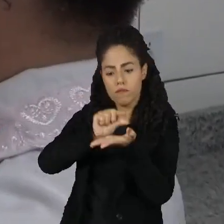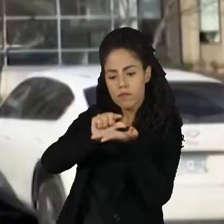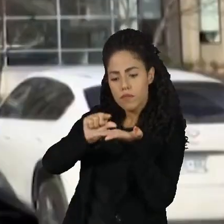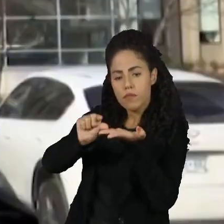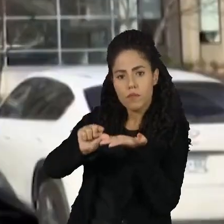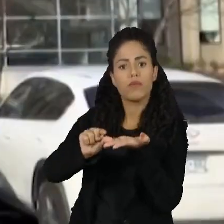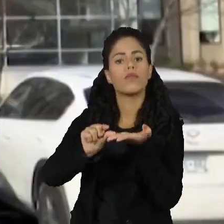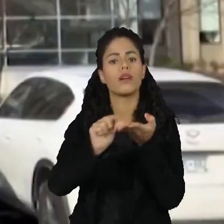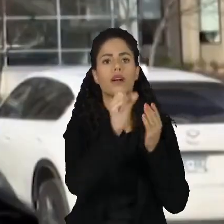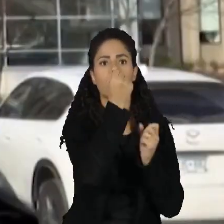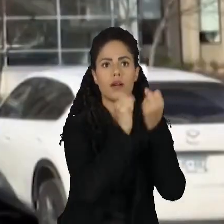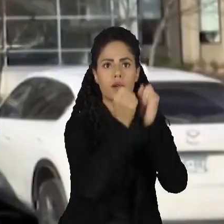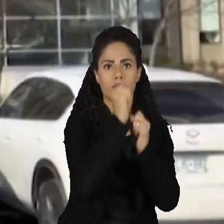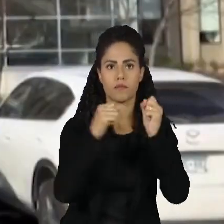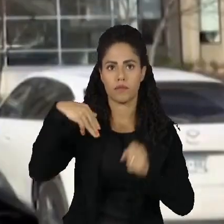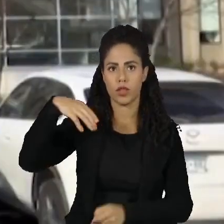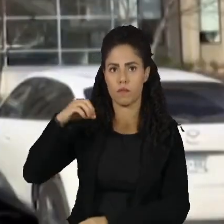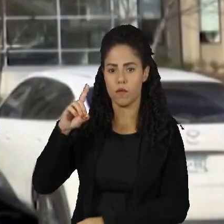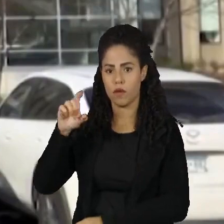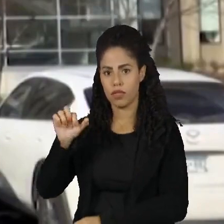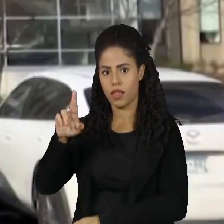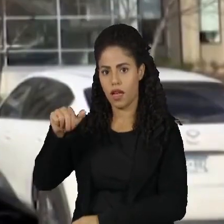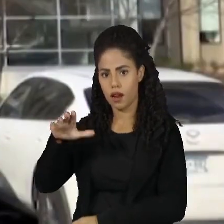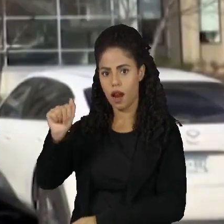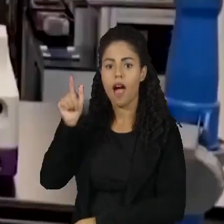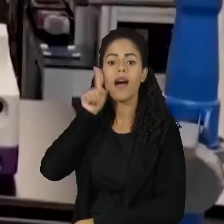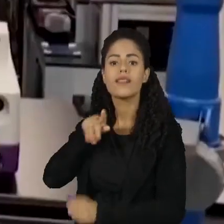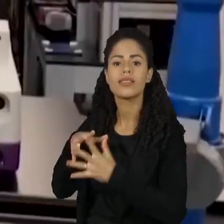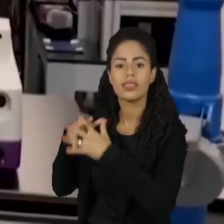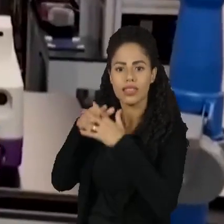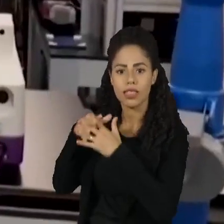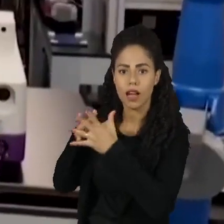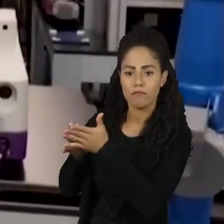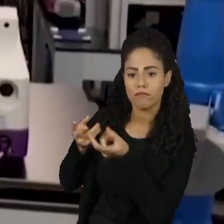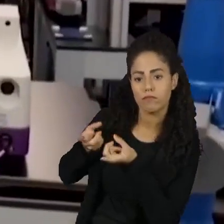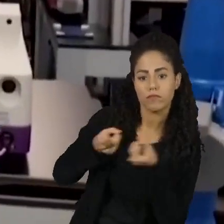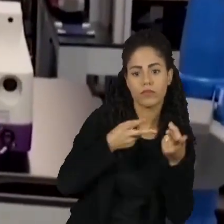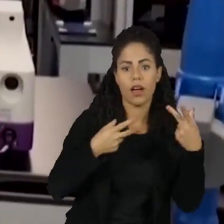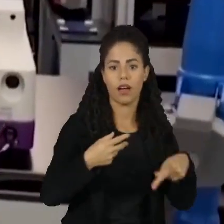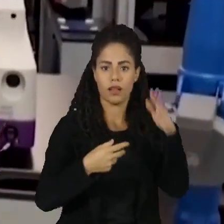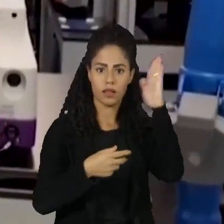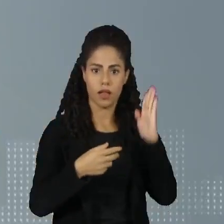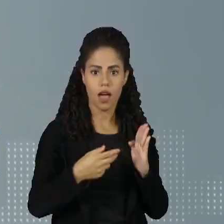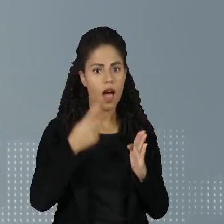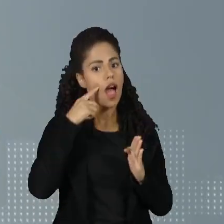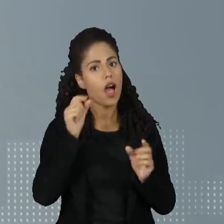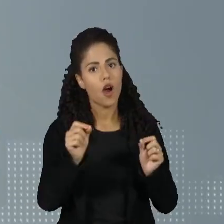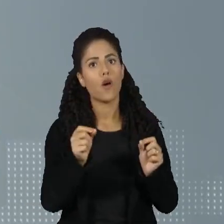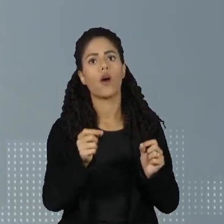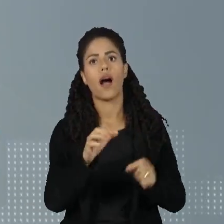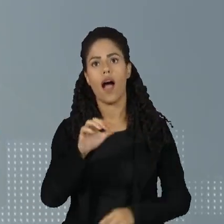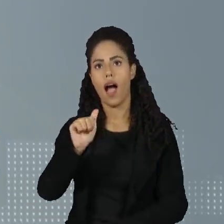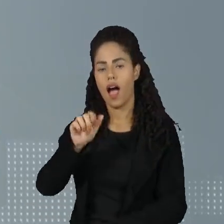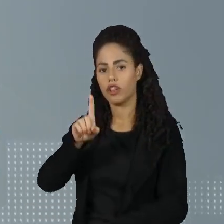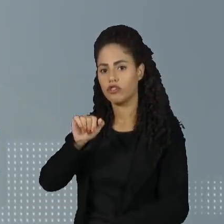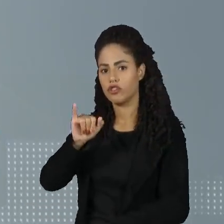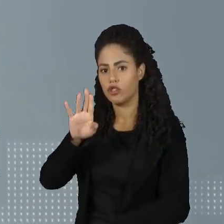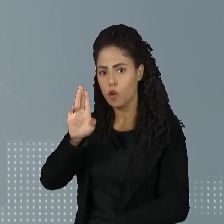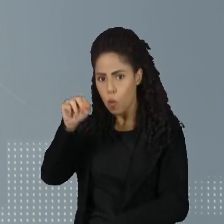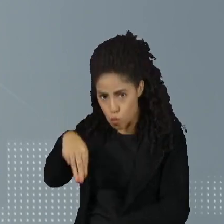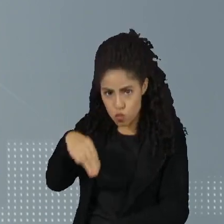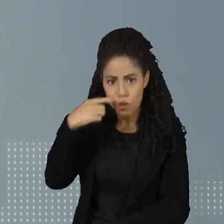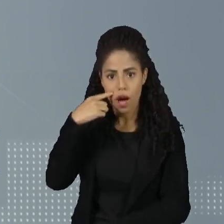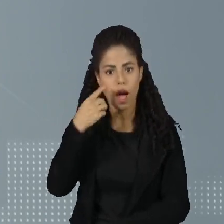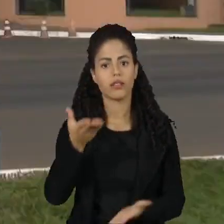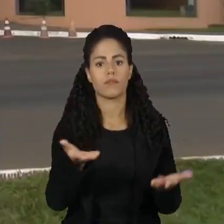é fabricado pela empresa americana de biotecnologia moderna e será comercializado no Brasil pelo laboratório Adiun, responsável pelo